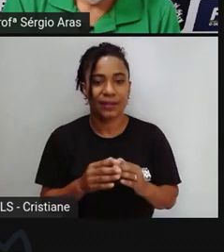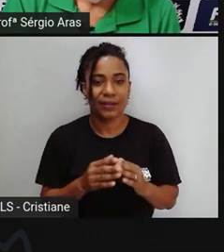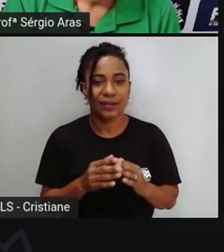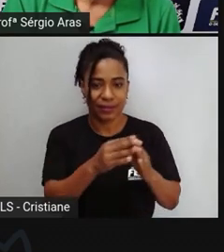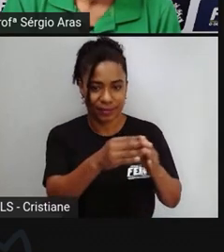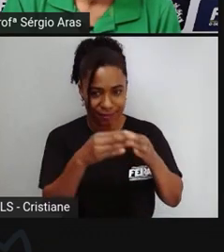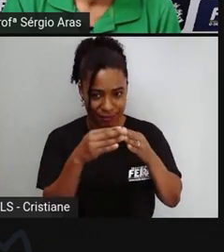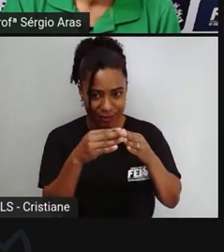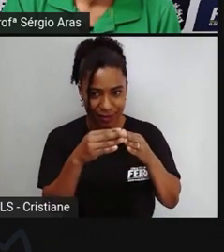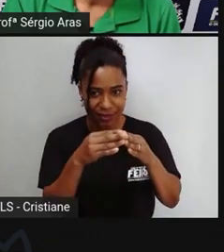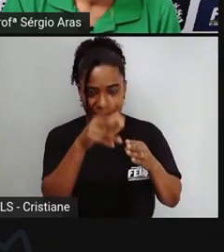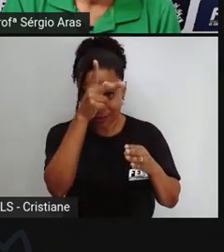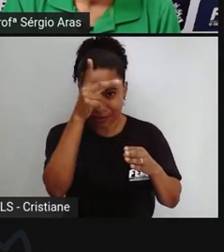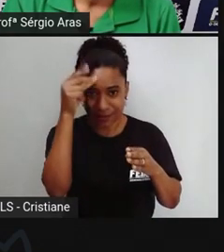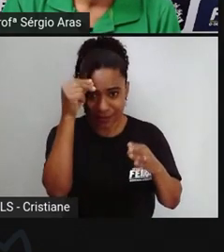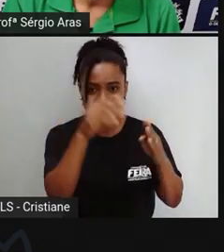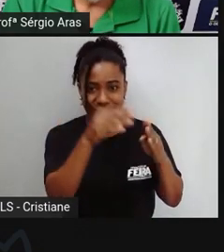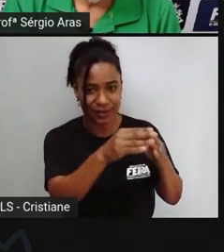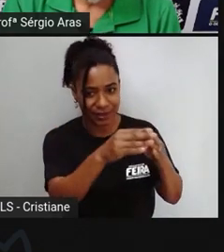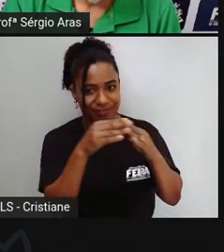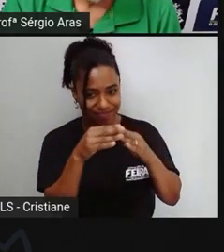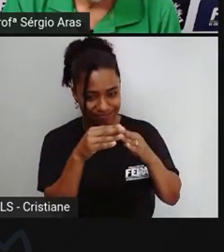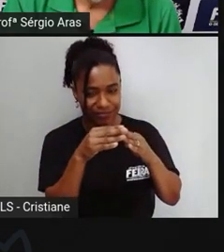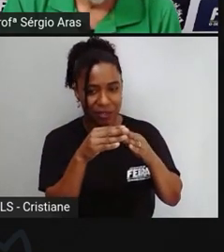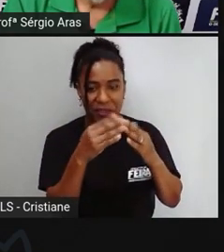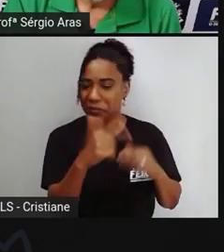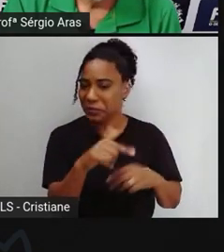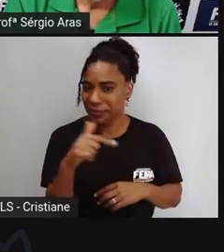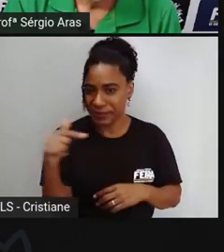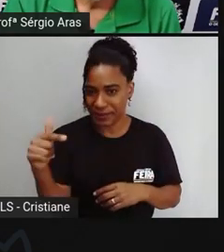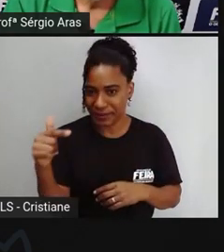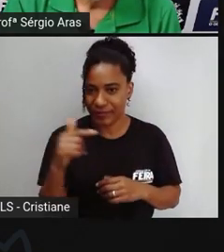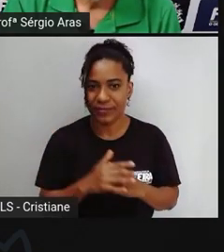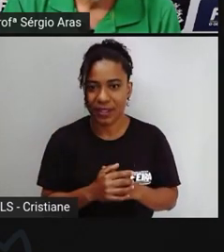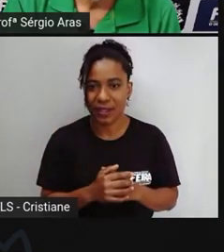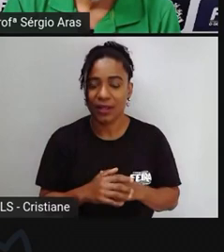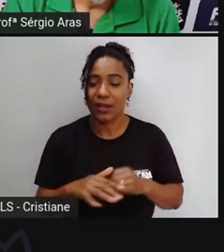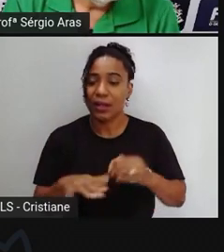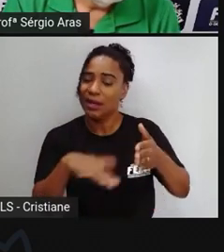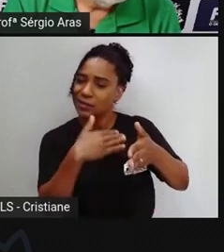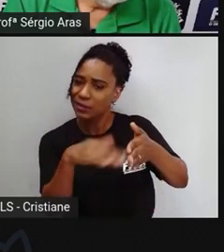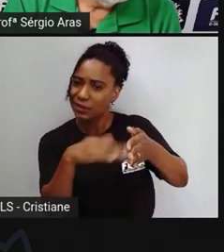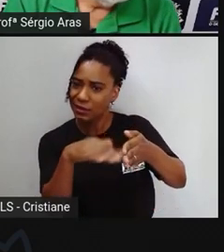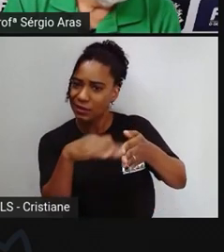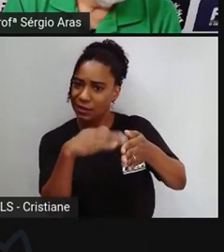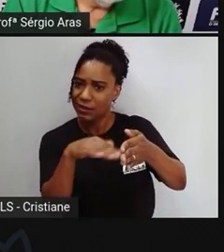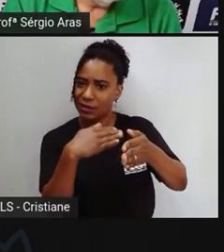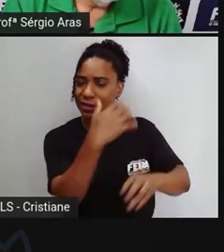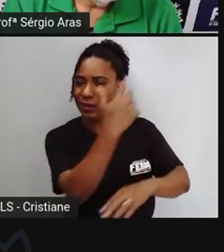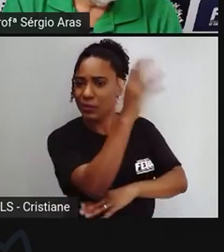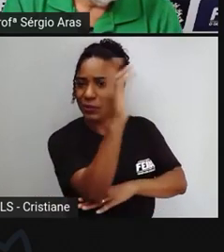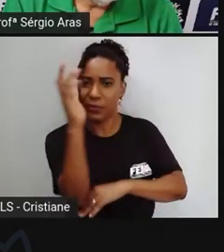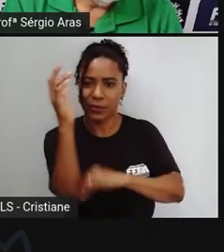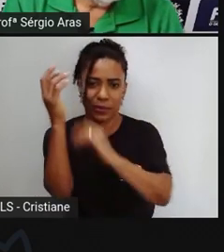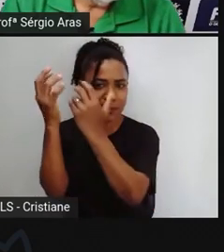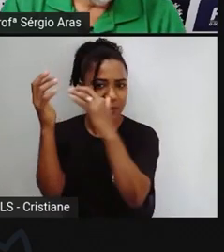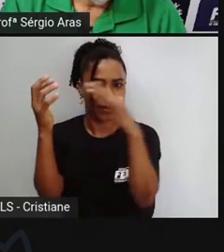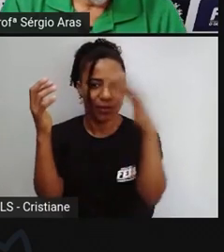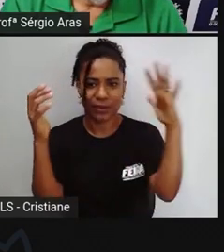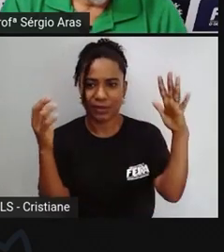sem autorização da prefeitura mesmo como é a abordagem da secretaria de meio ambiente em relação a essas duas